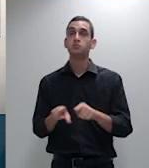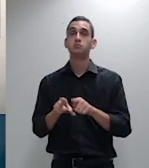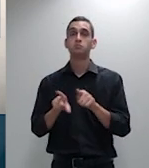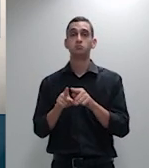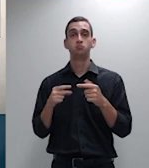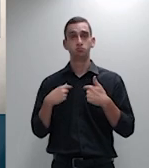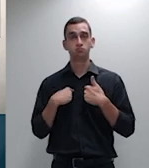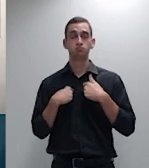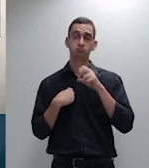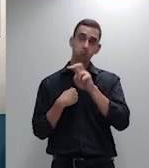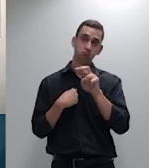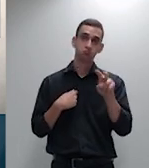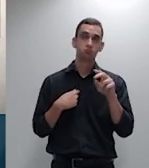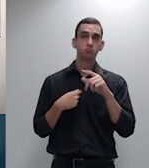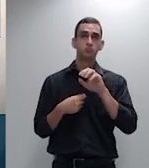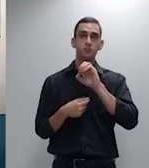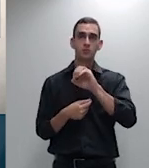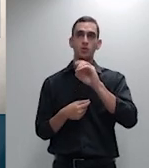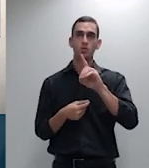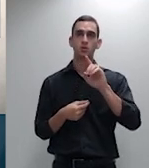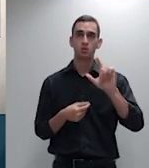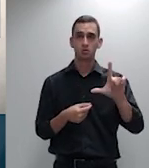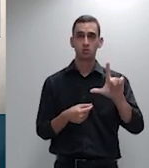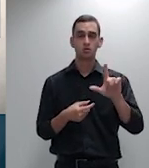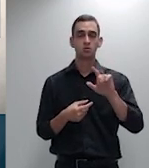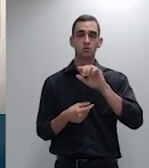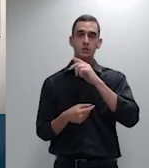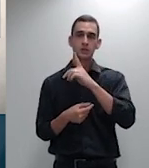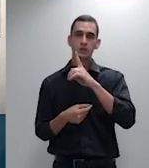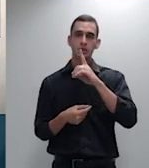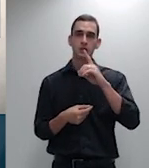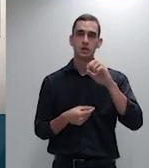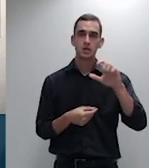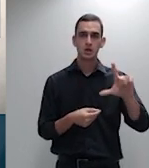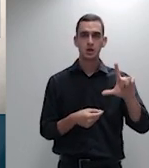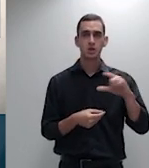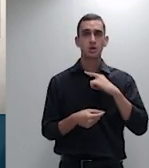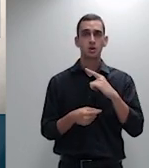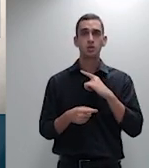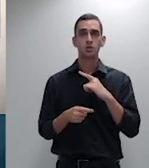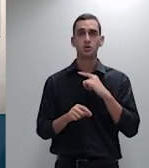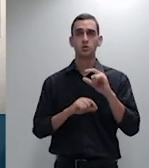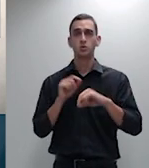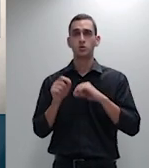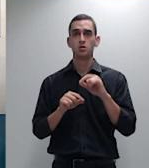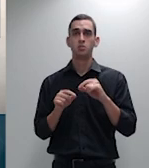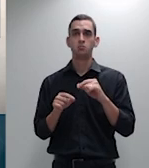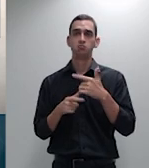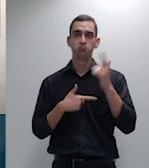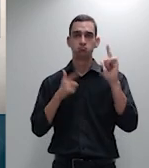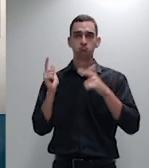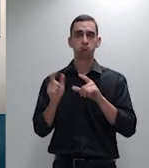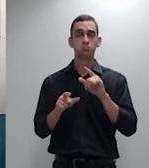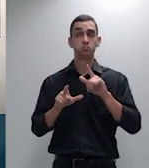ETDL versus ELBDO a mesma causa de pedir